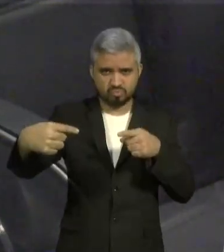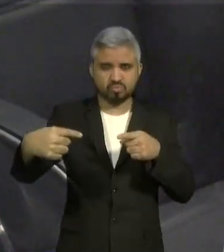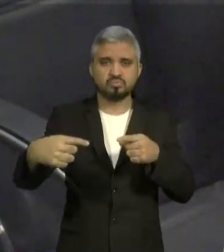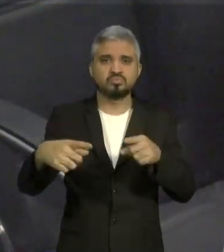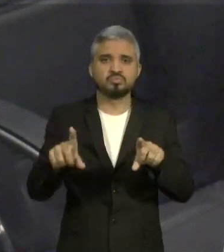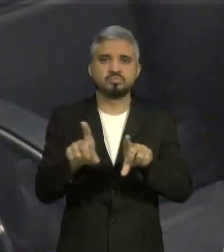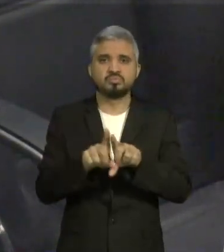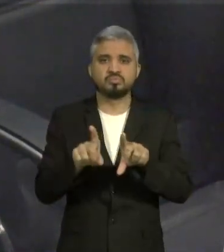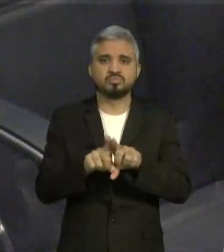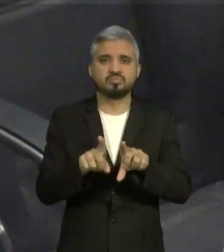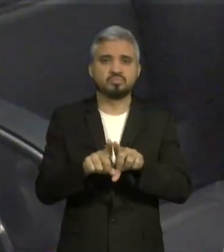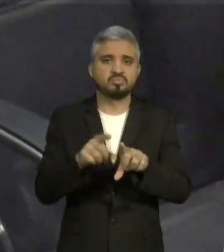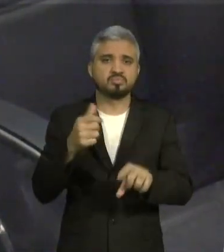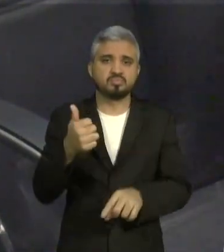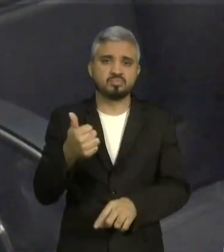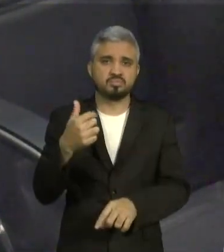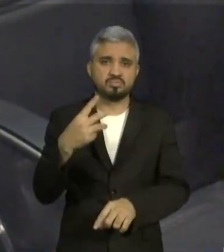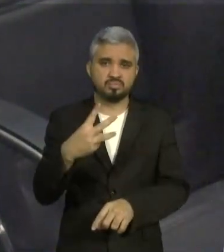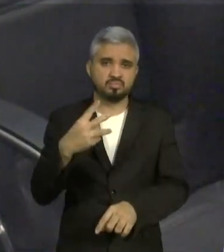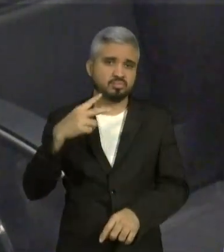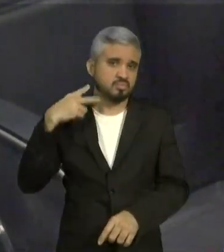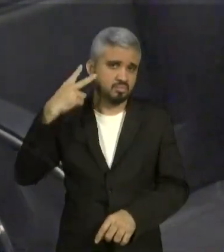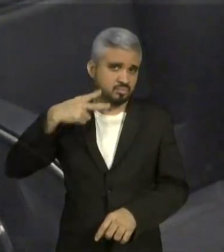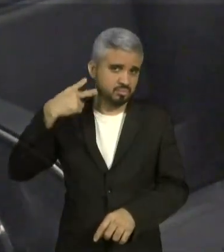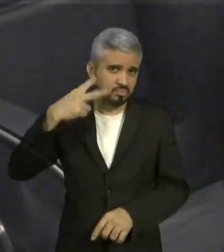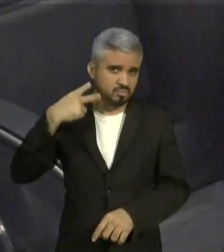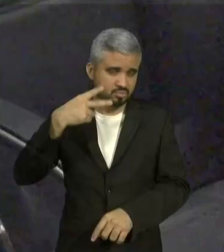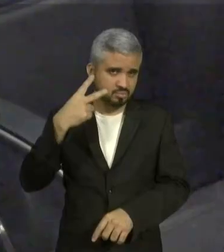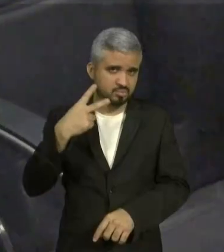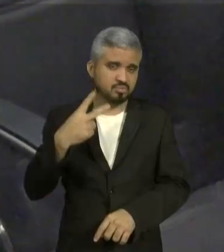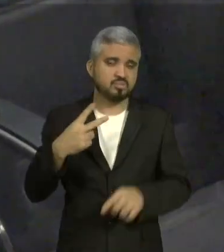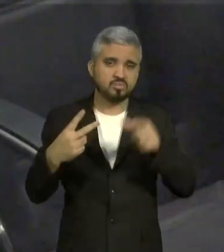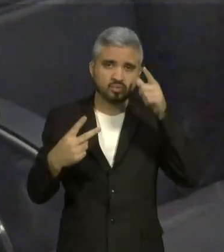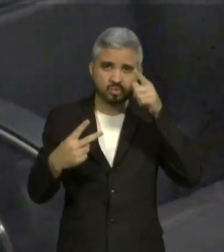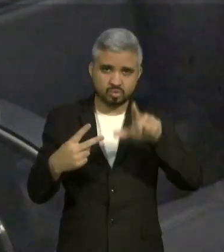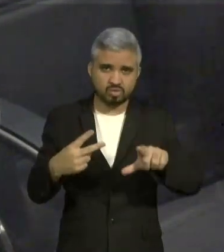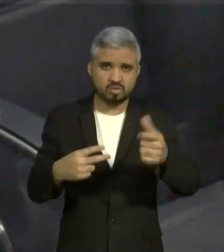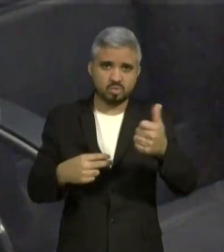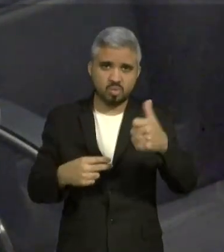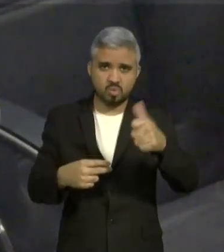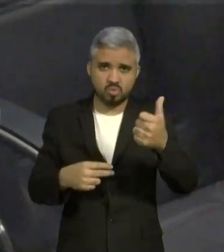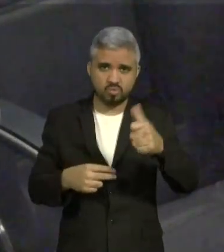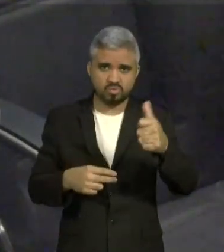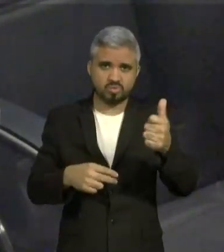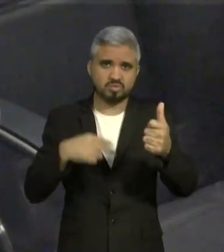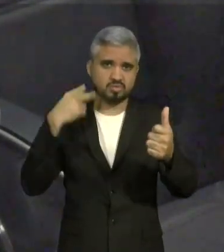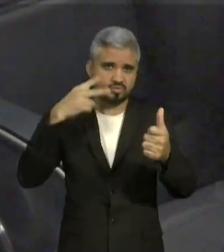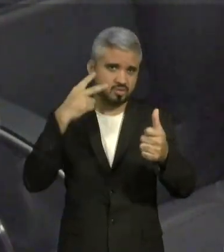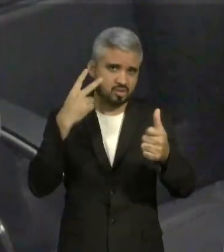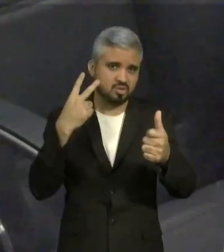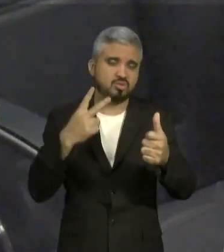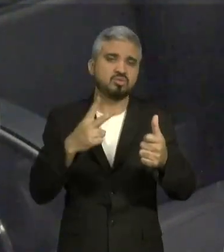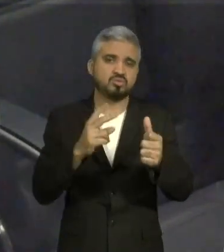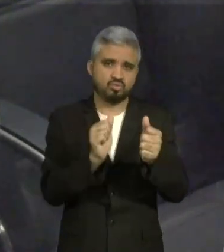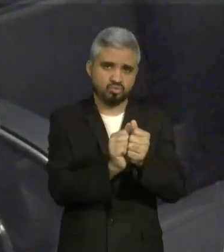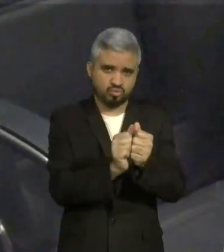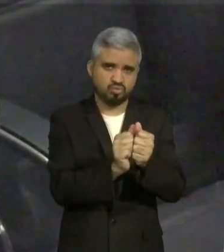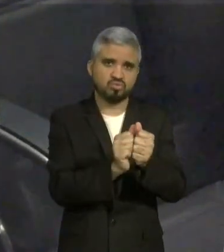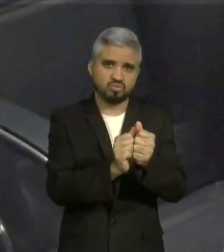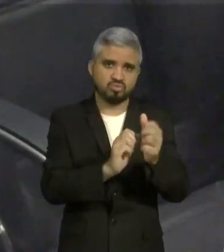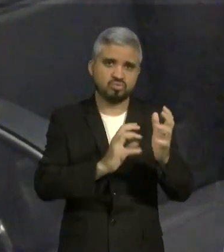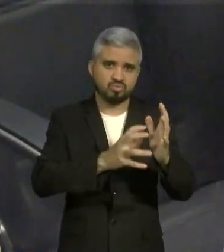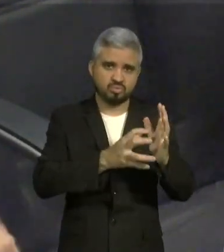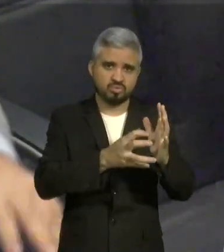vereadores a eleger 11 vereadores na sua coligação. Então, a gente só tem a